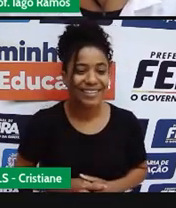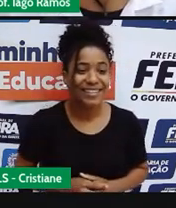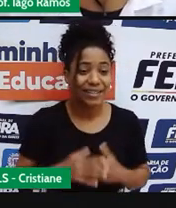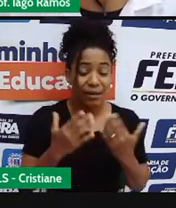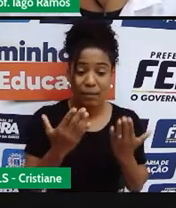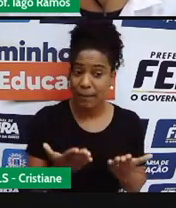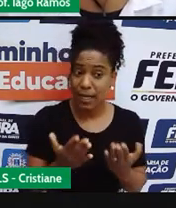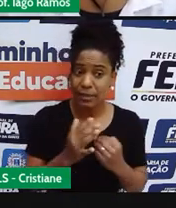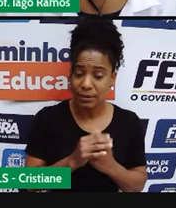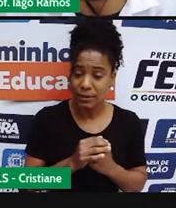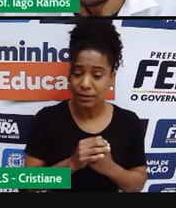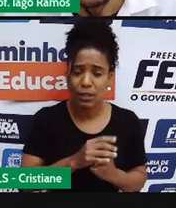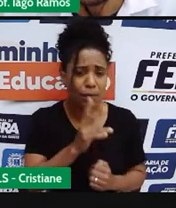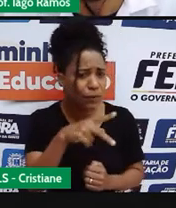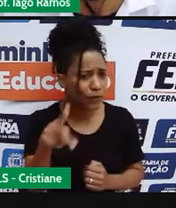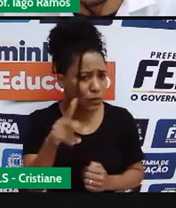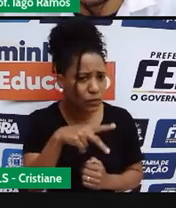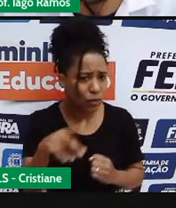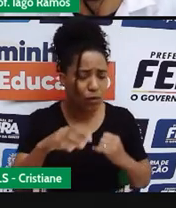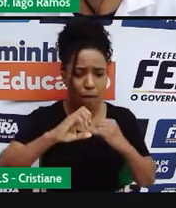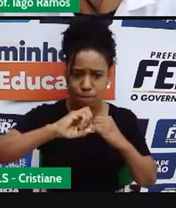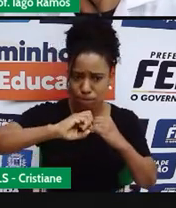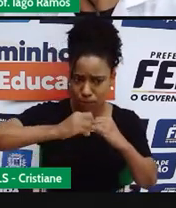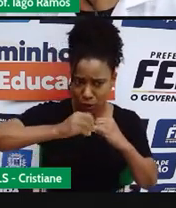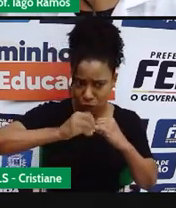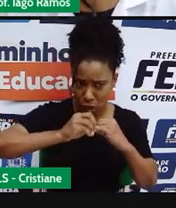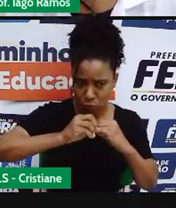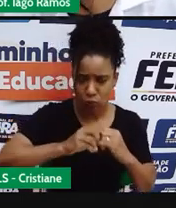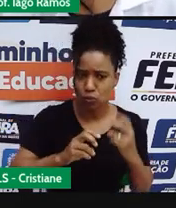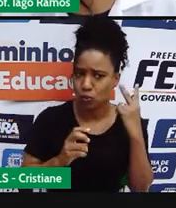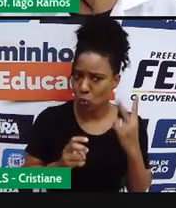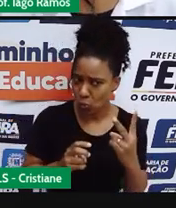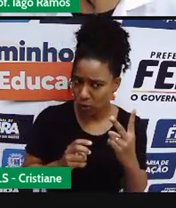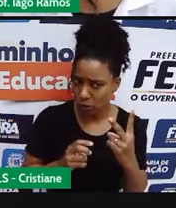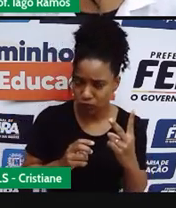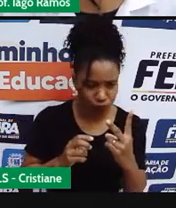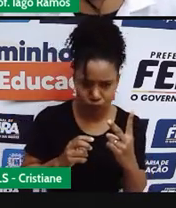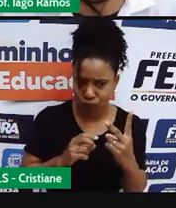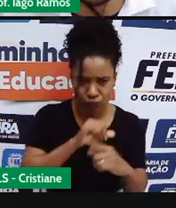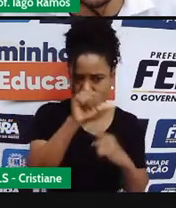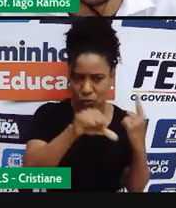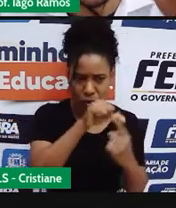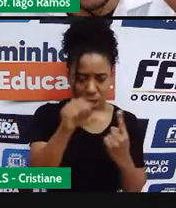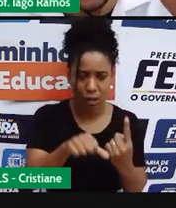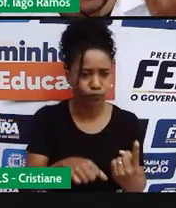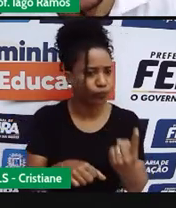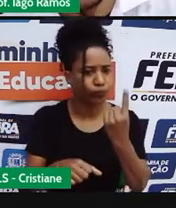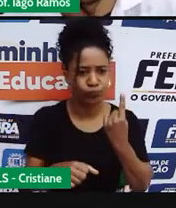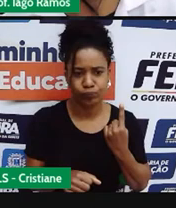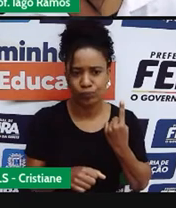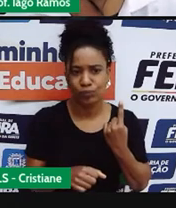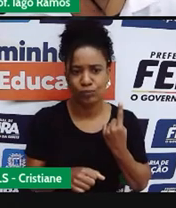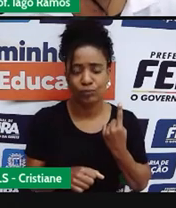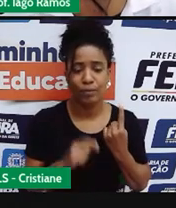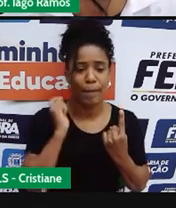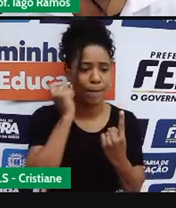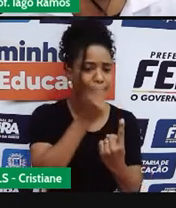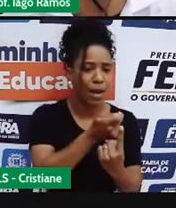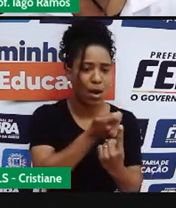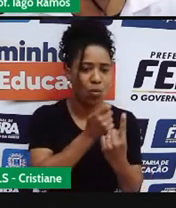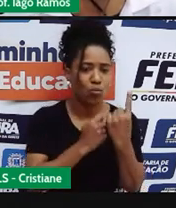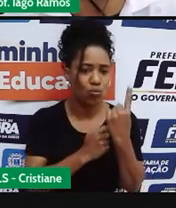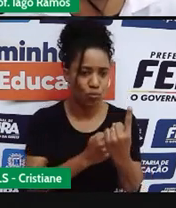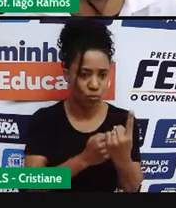diminuiu a quantidade de feijão, né? Vai diminuir o preço, professor. Corretamente.